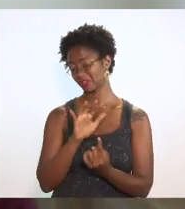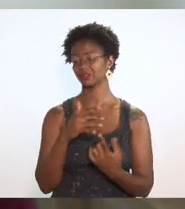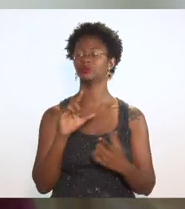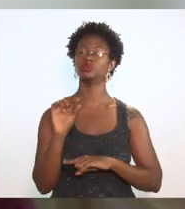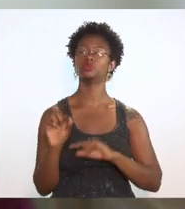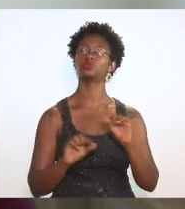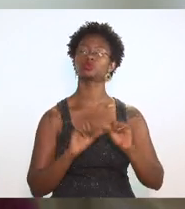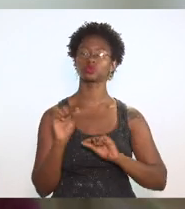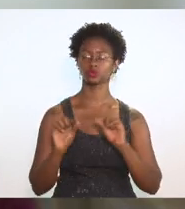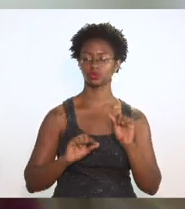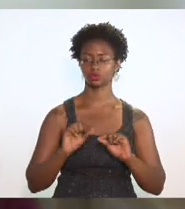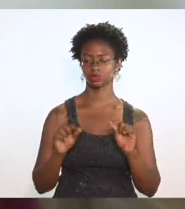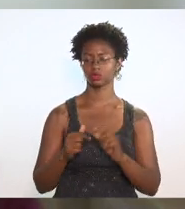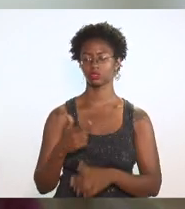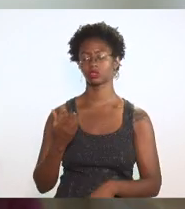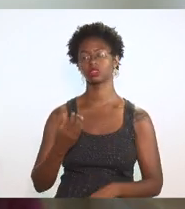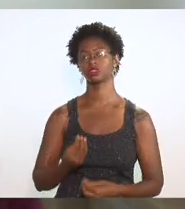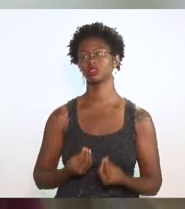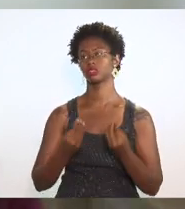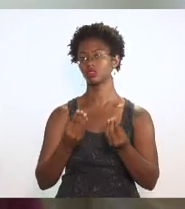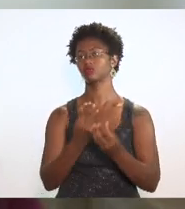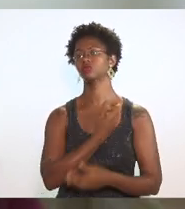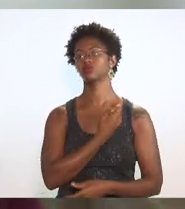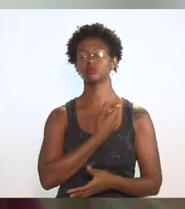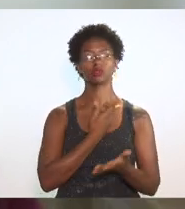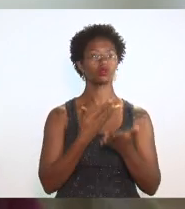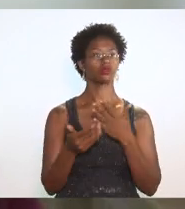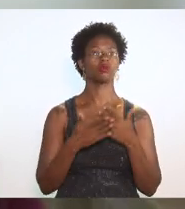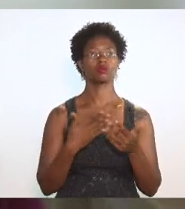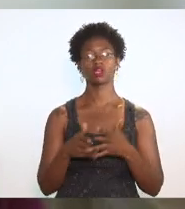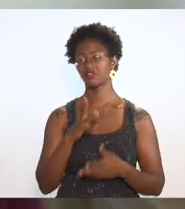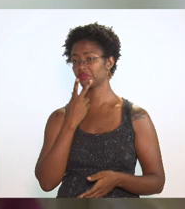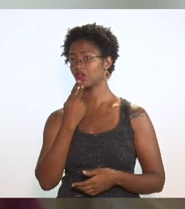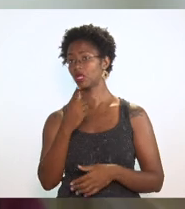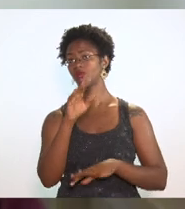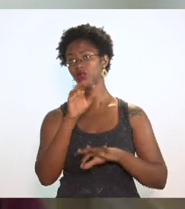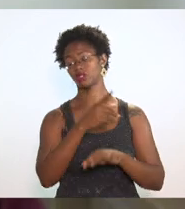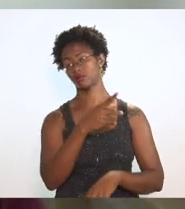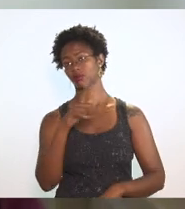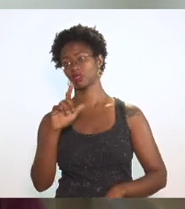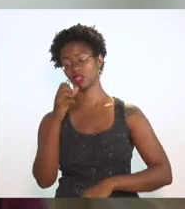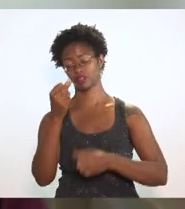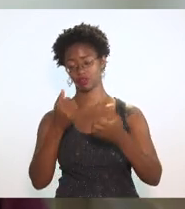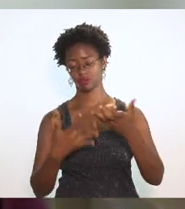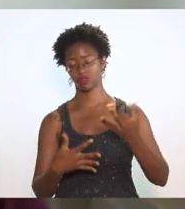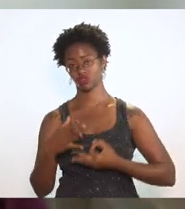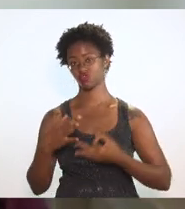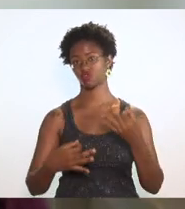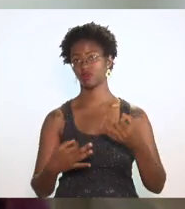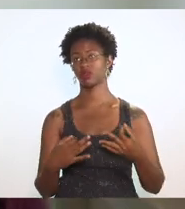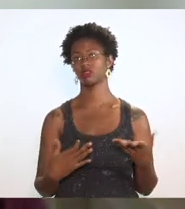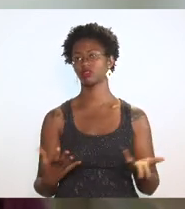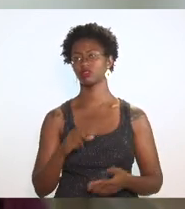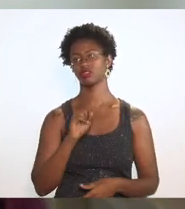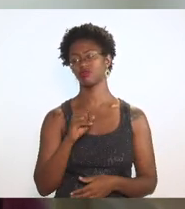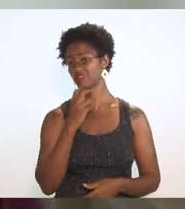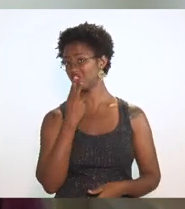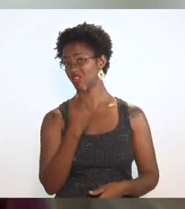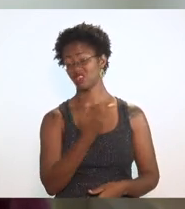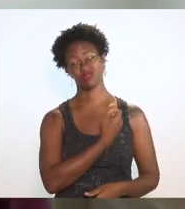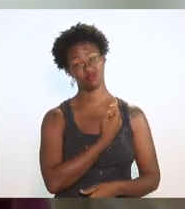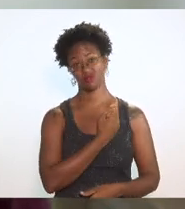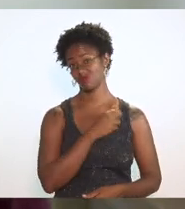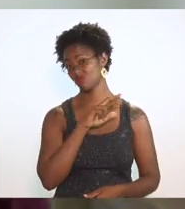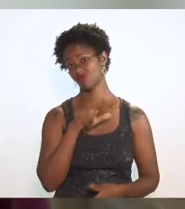tiravam da algebeira um número e citavam no projeto na justificativa citar um número não é